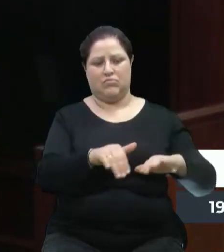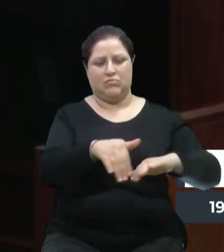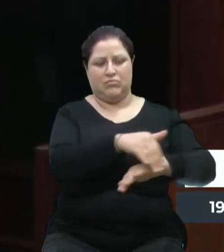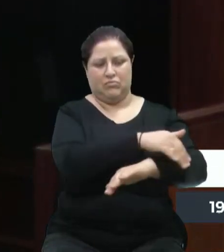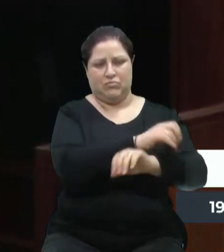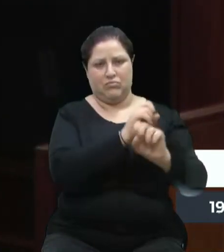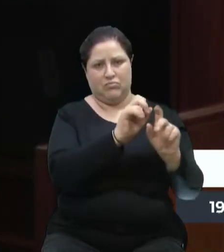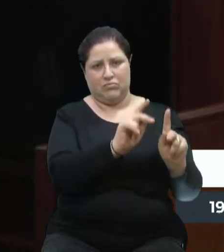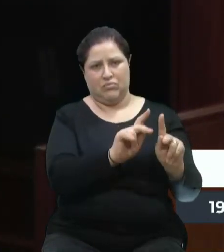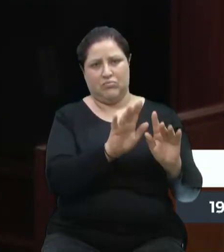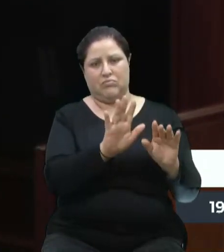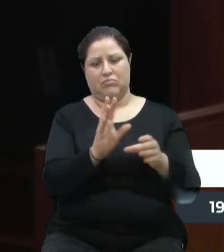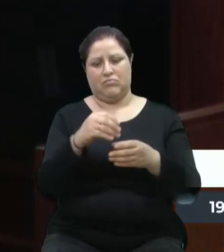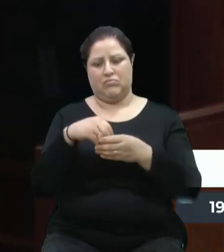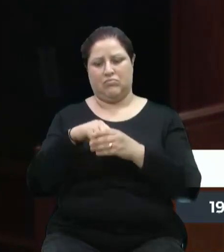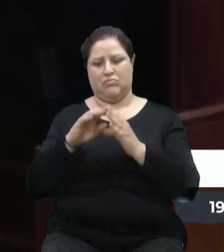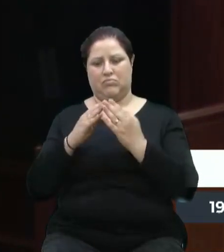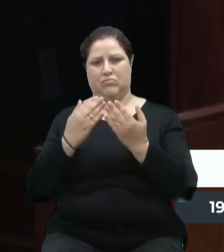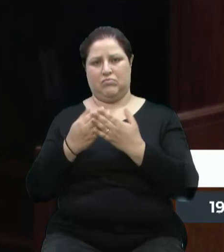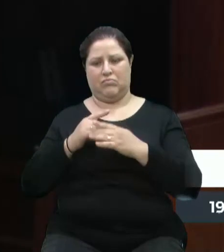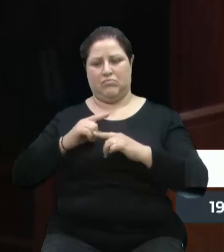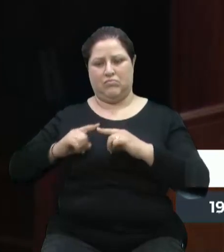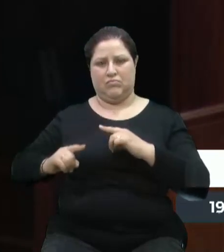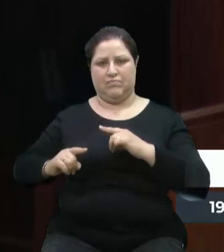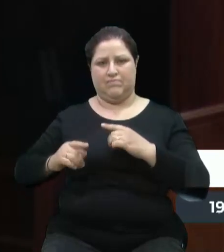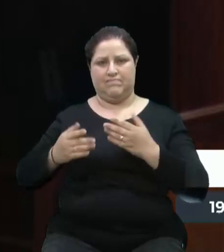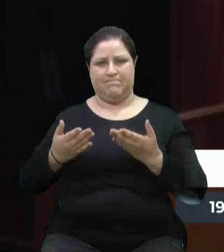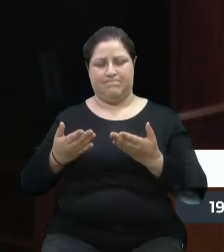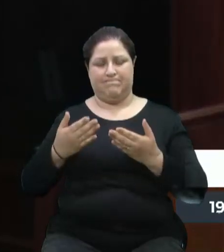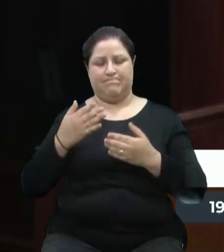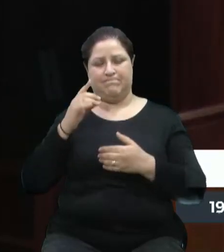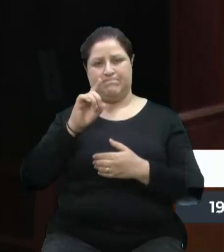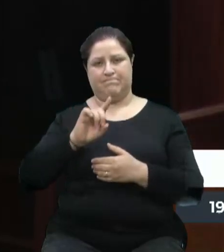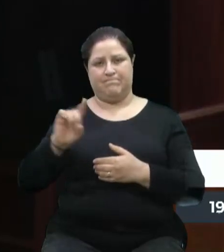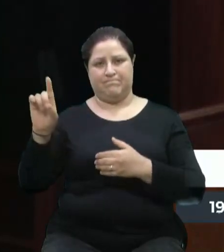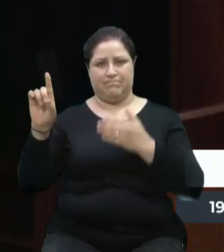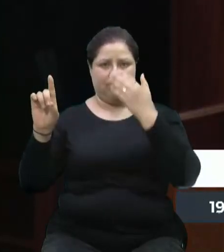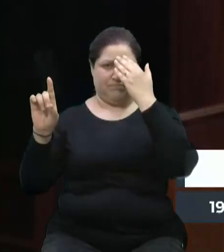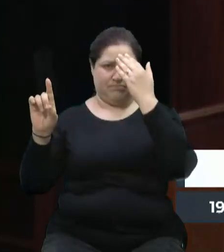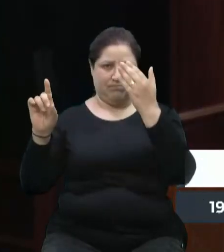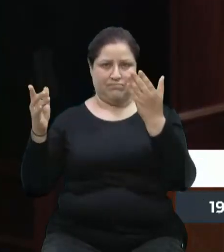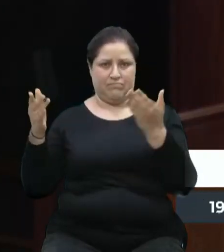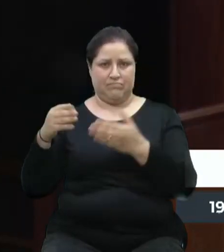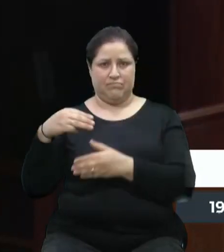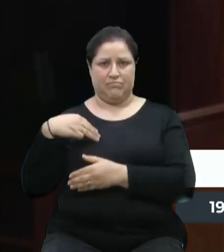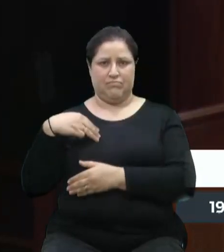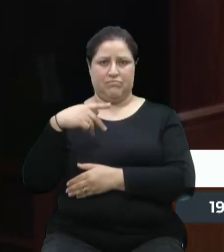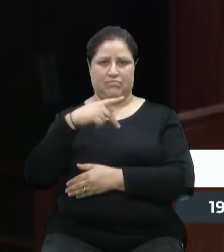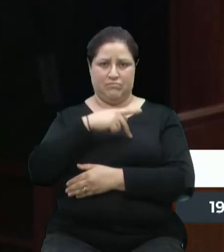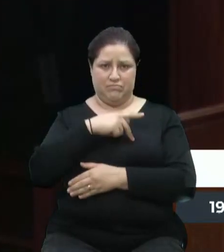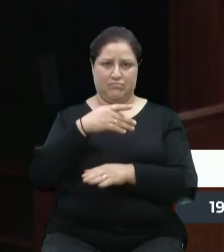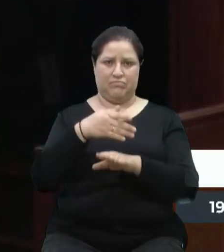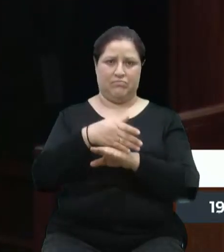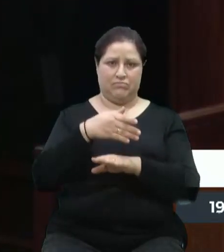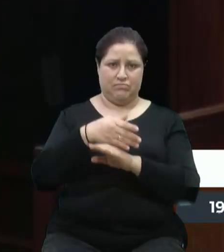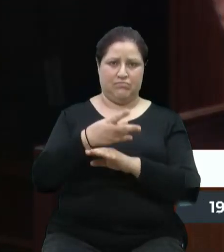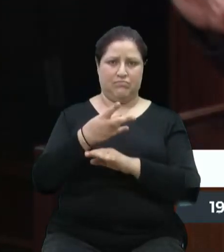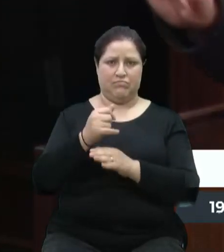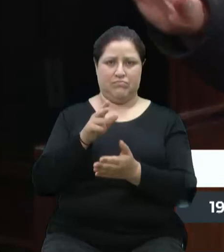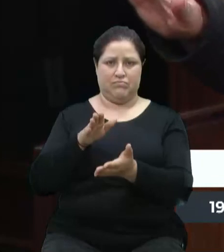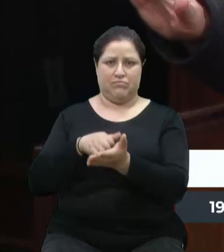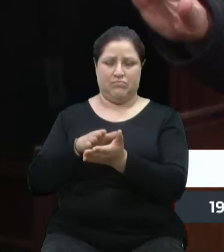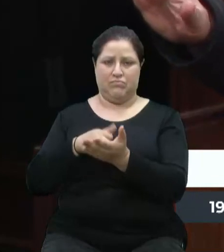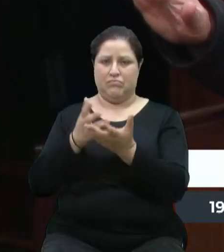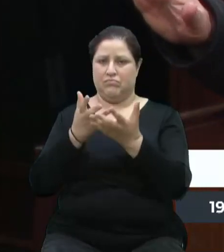Agora, lá dentro da escola, não. Então, graças a Deus, o Ministério Público agora está envolvido e vai cobrar. Vai cobrar. Não quero